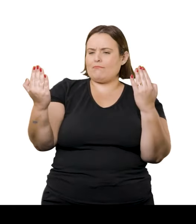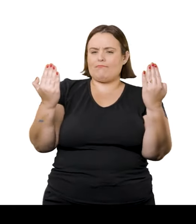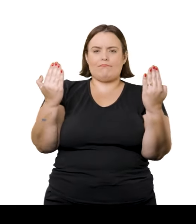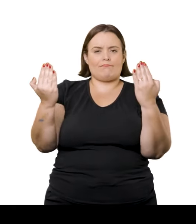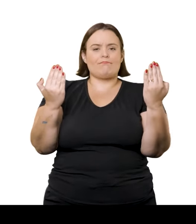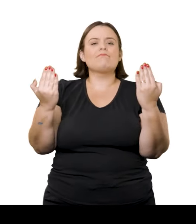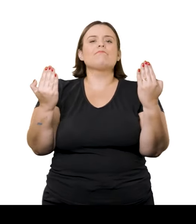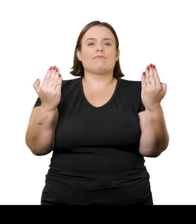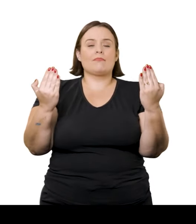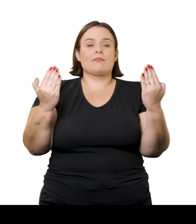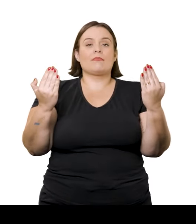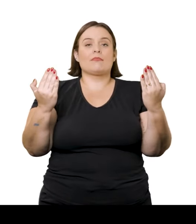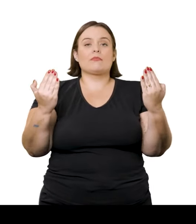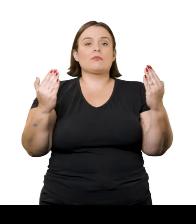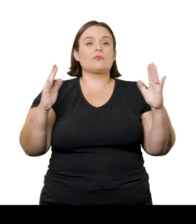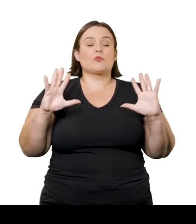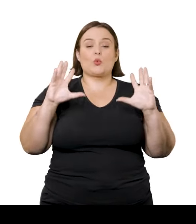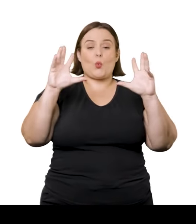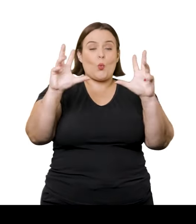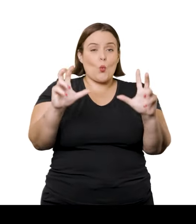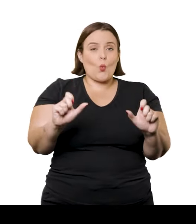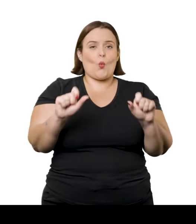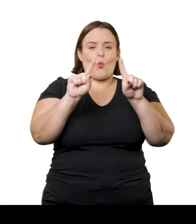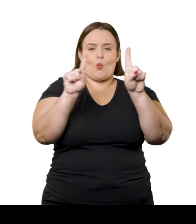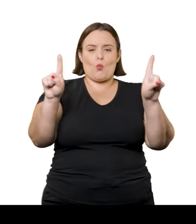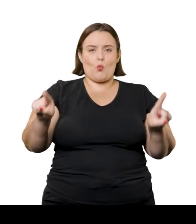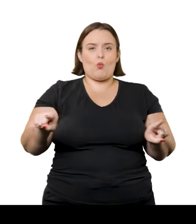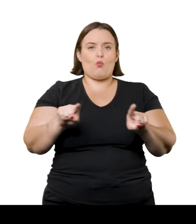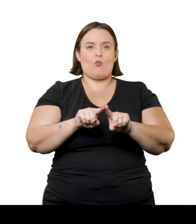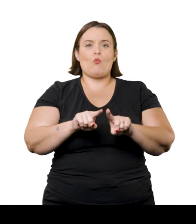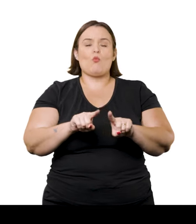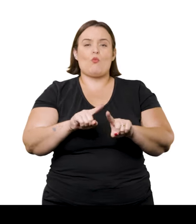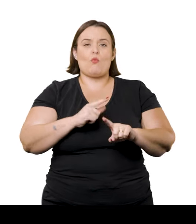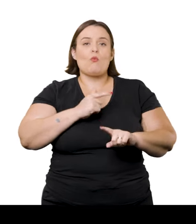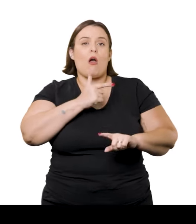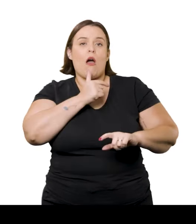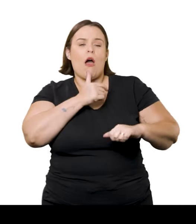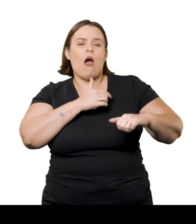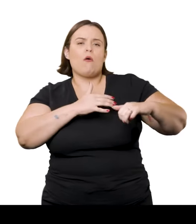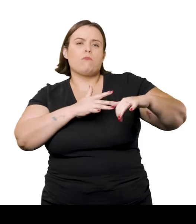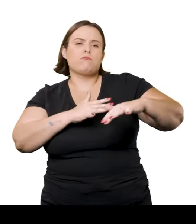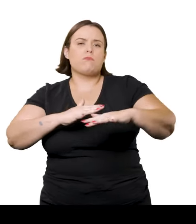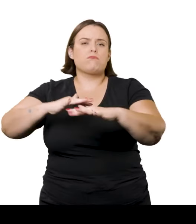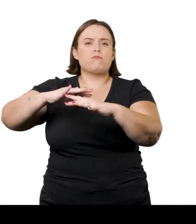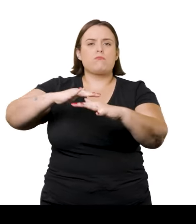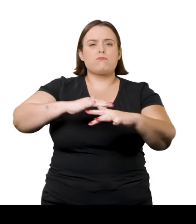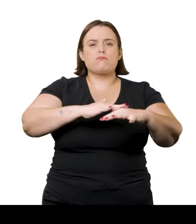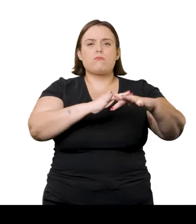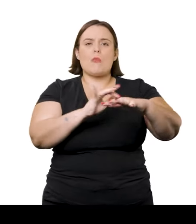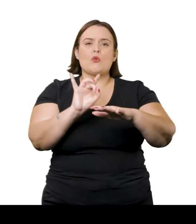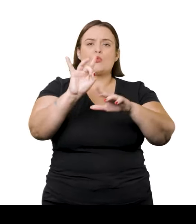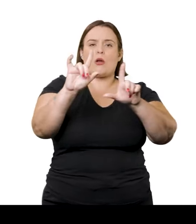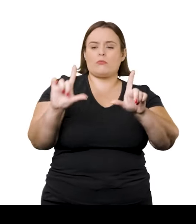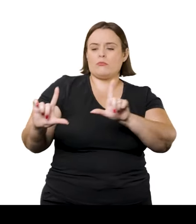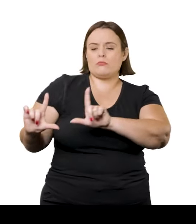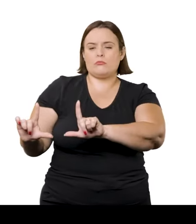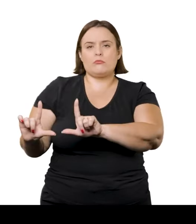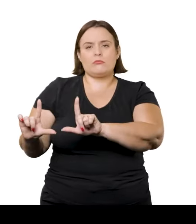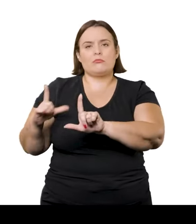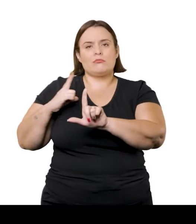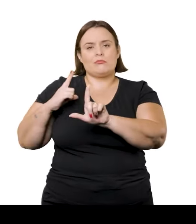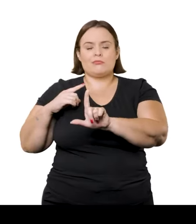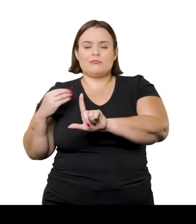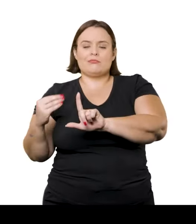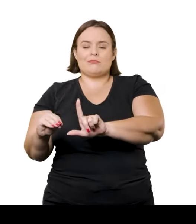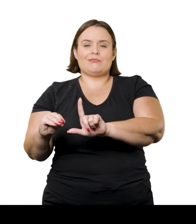A estrutura também, ocupando quase a totalidade da tela com esses efeitos da água, reservando apenas o canto direito para um